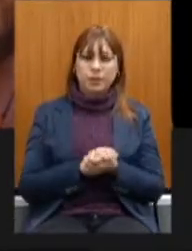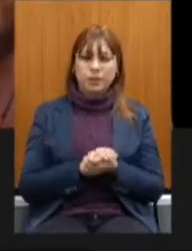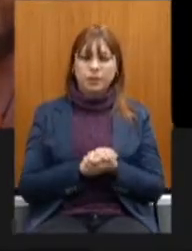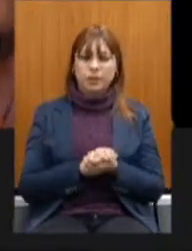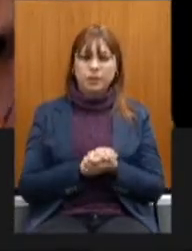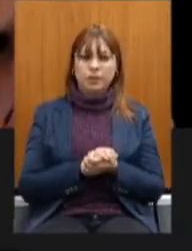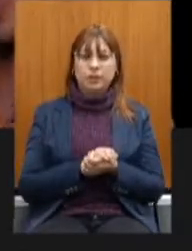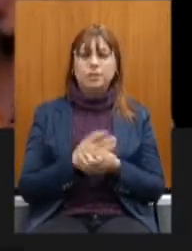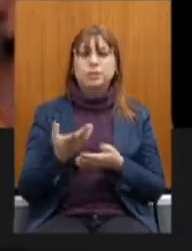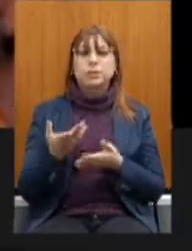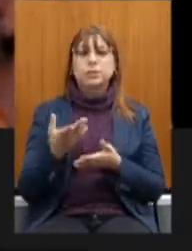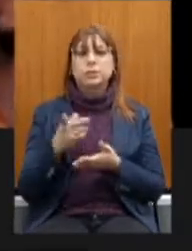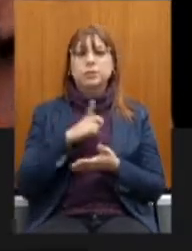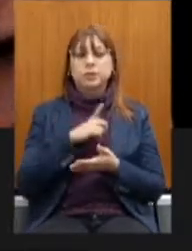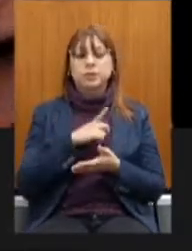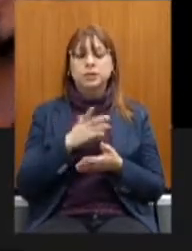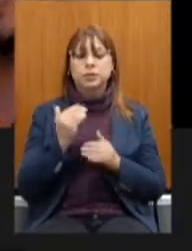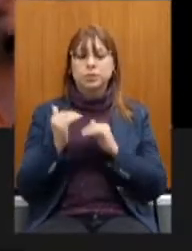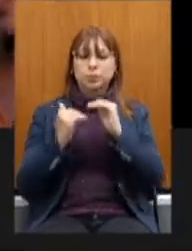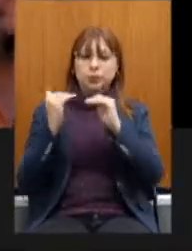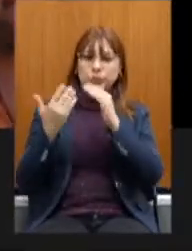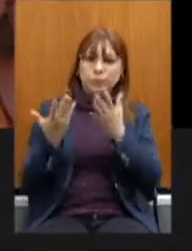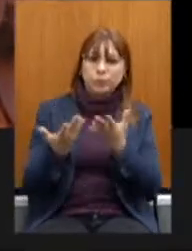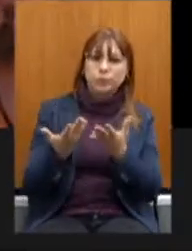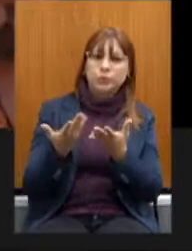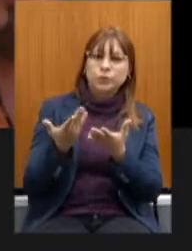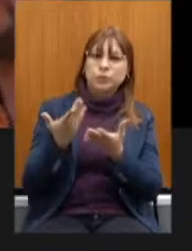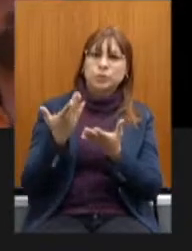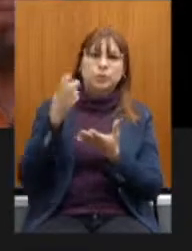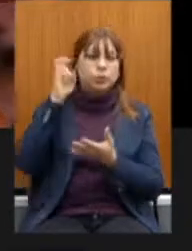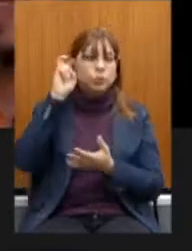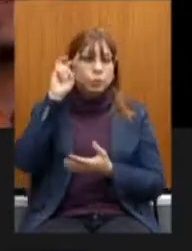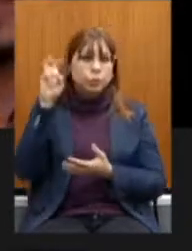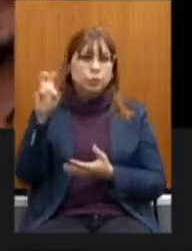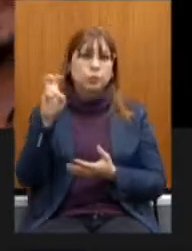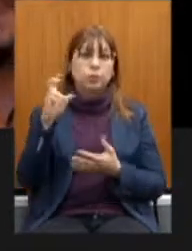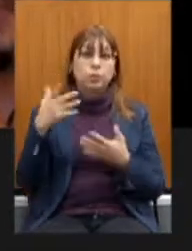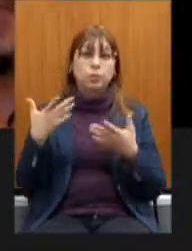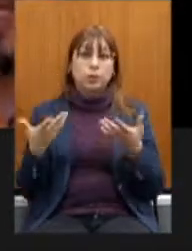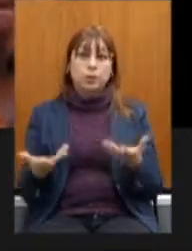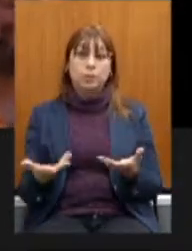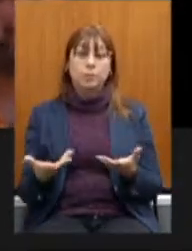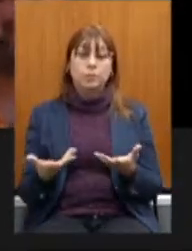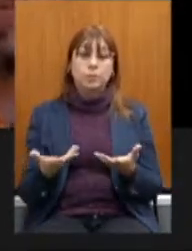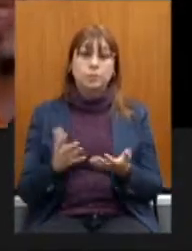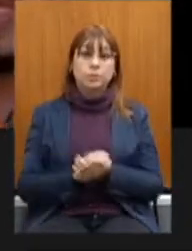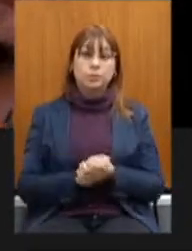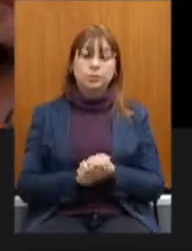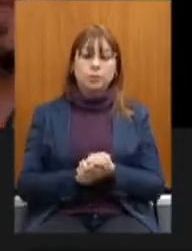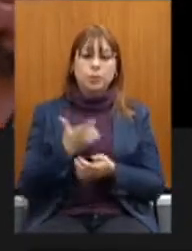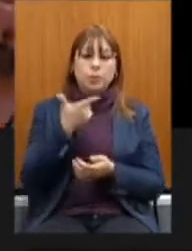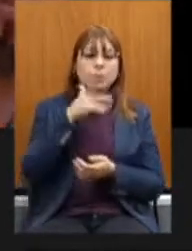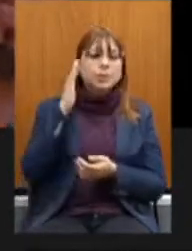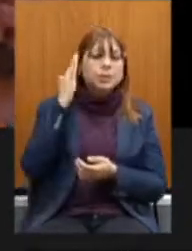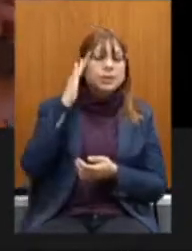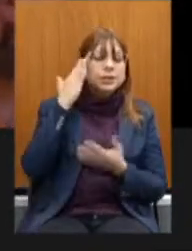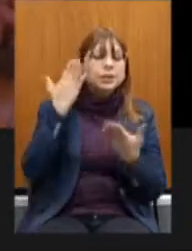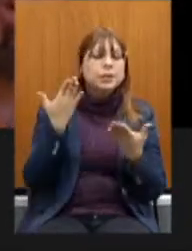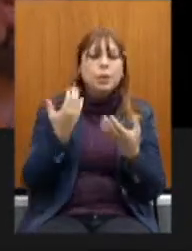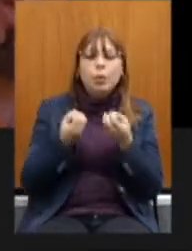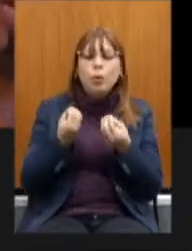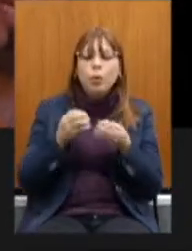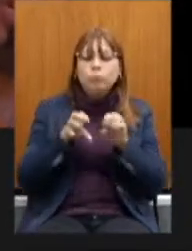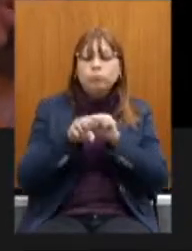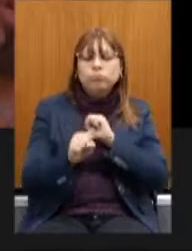enquanto a civilização desenvolvida e desenvolvendo a cultura. Então, para a gente entender a formação do